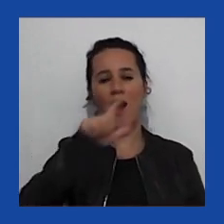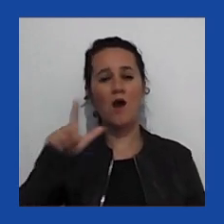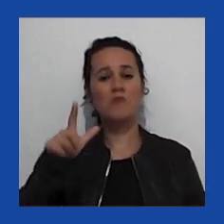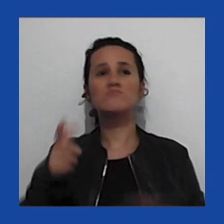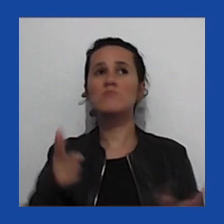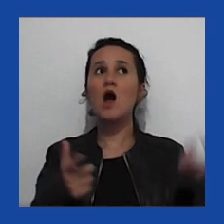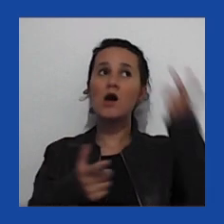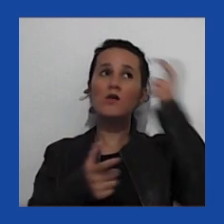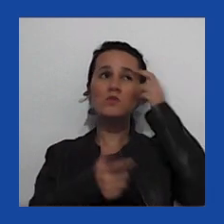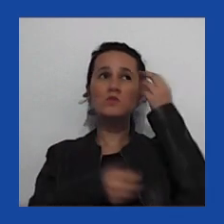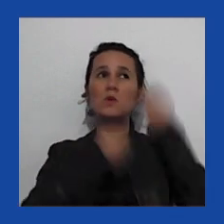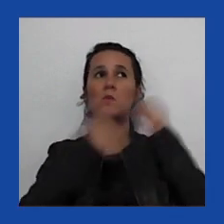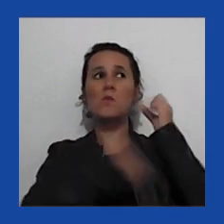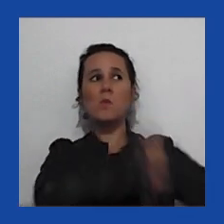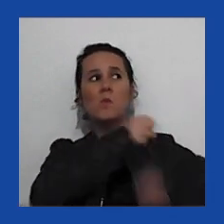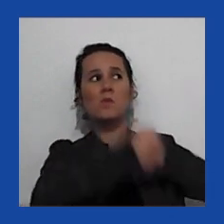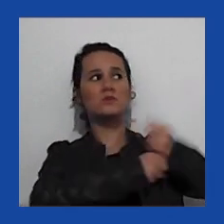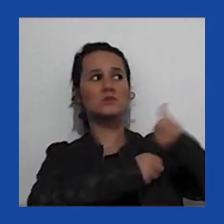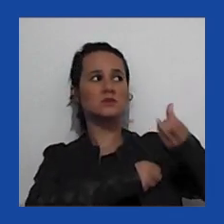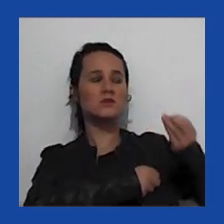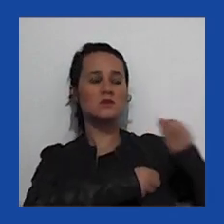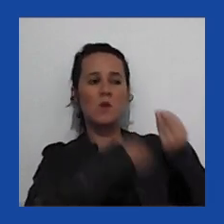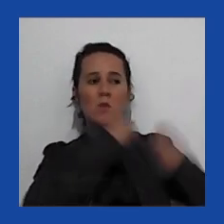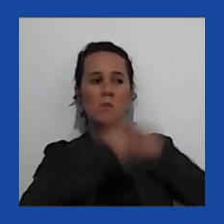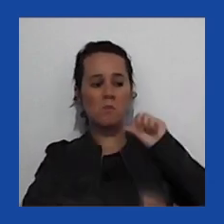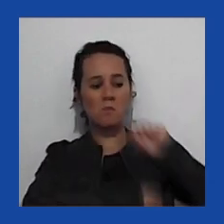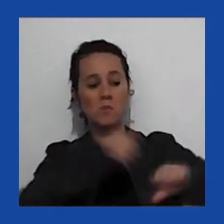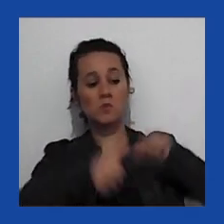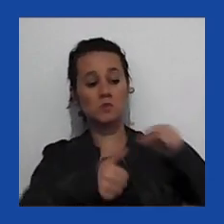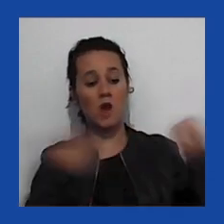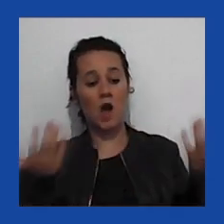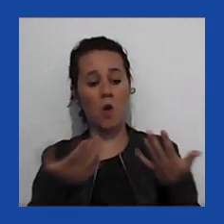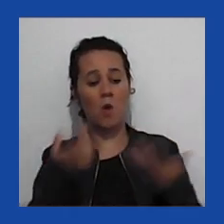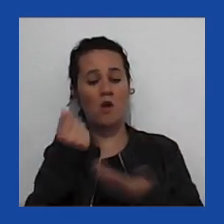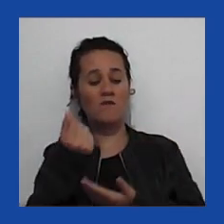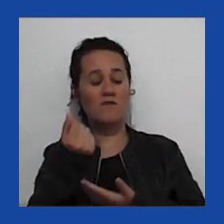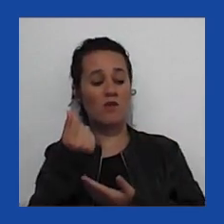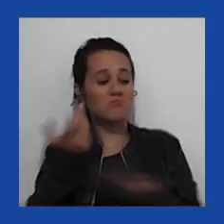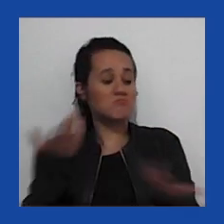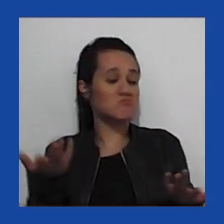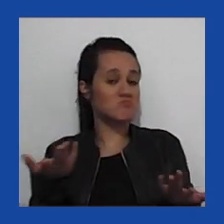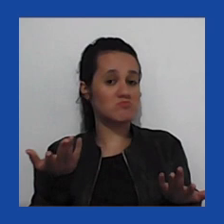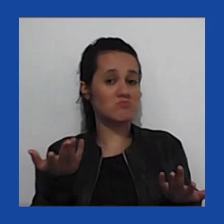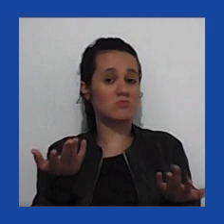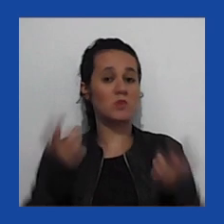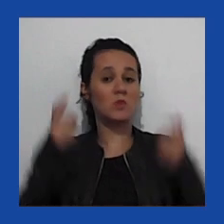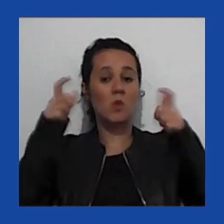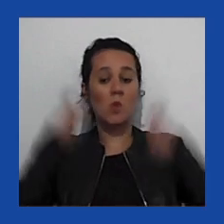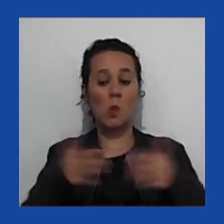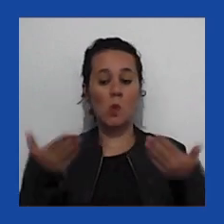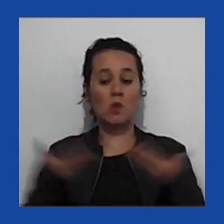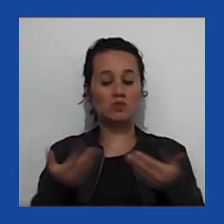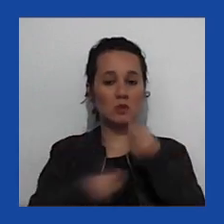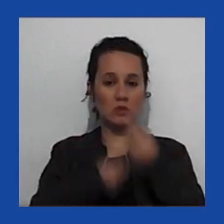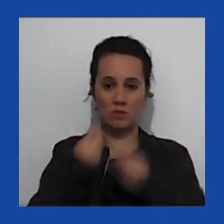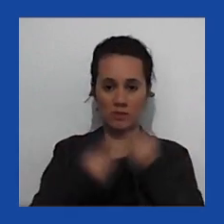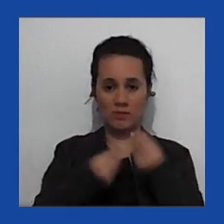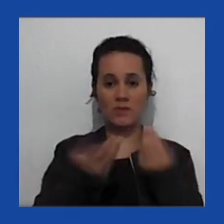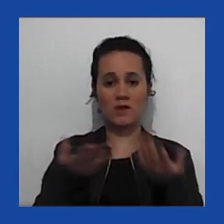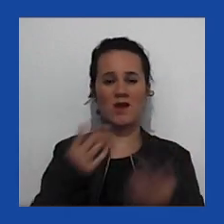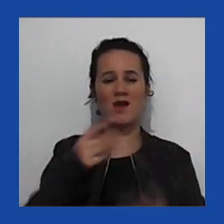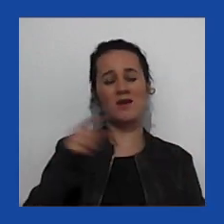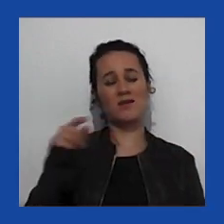60 virou os valores convencionais das sociedades ocidentais nos dias de hoje. E populismo